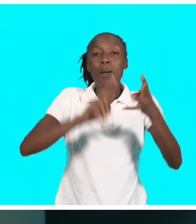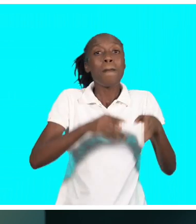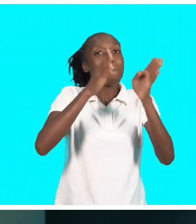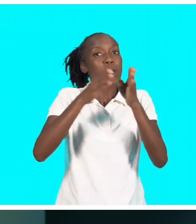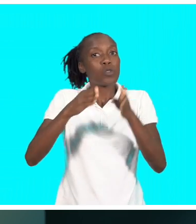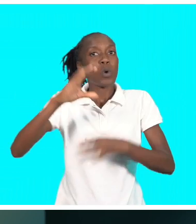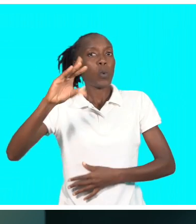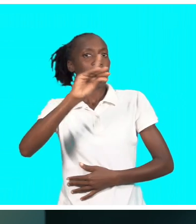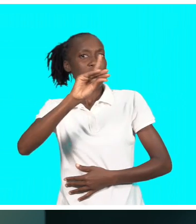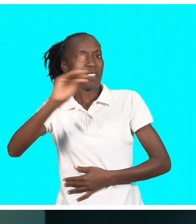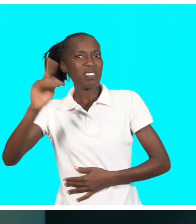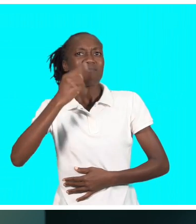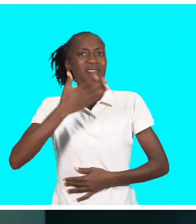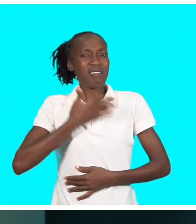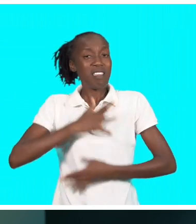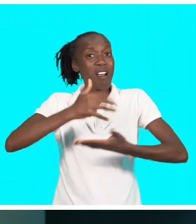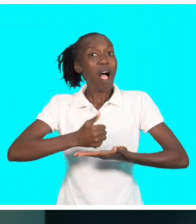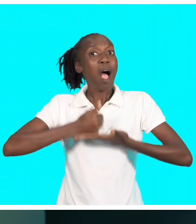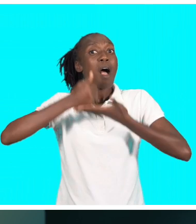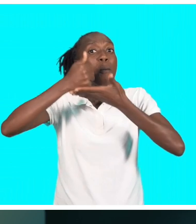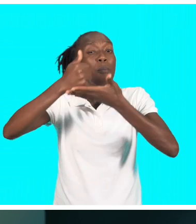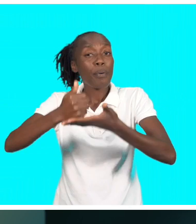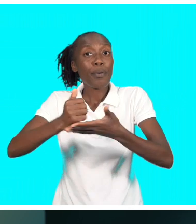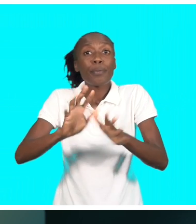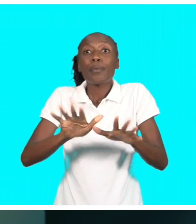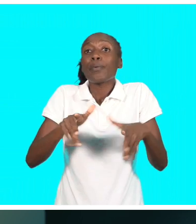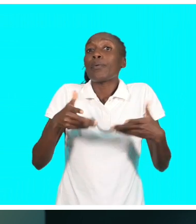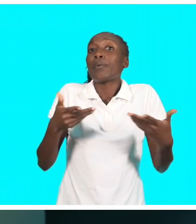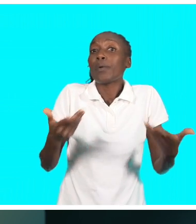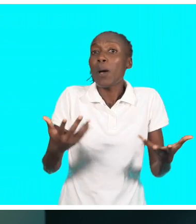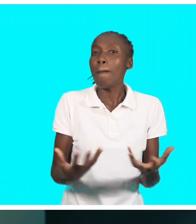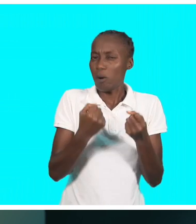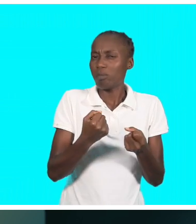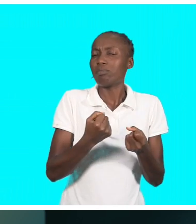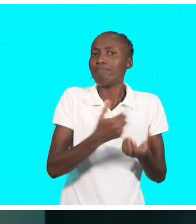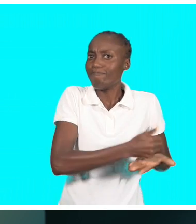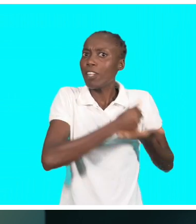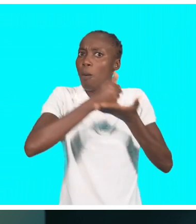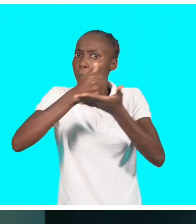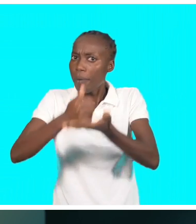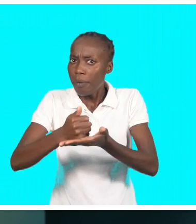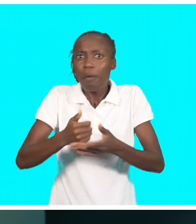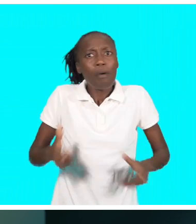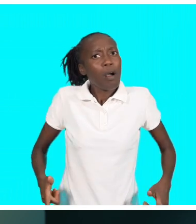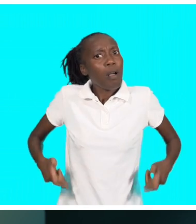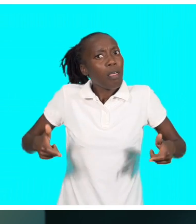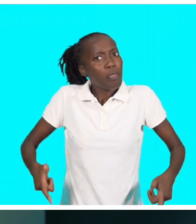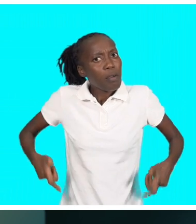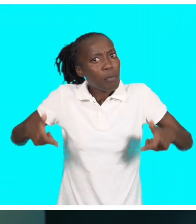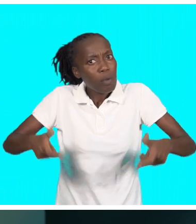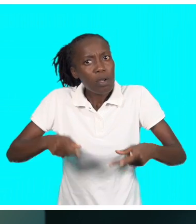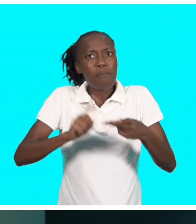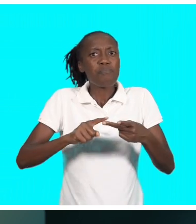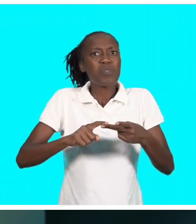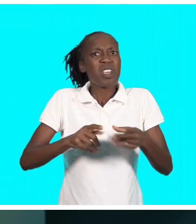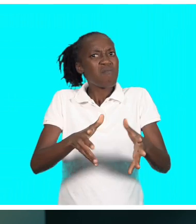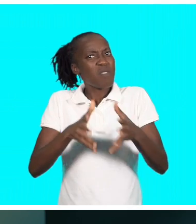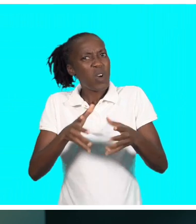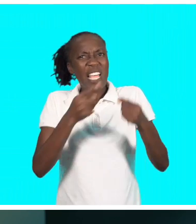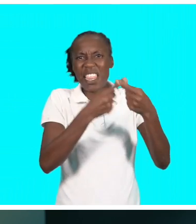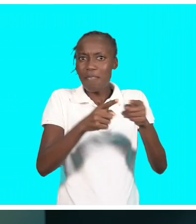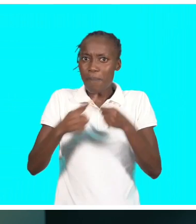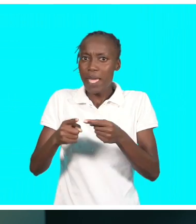Pessoas com deficiência necessitando de meios de compensação. Também damos apoio, pode ser uma cadeira de roda,